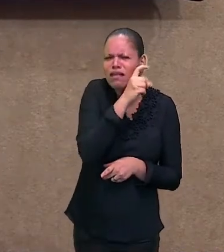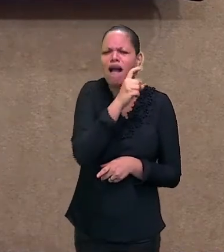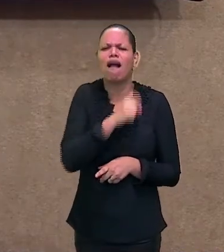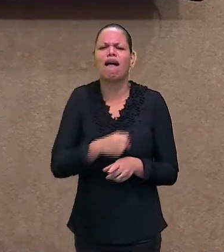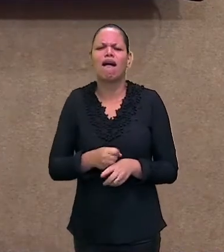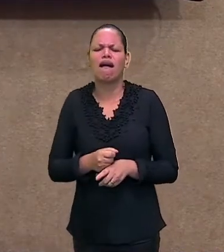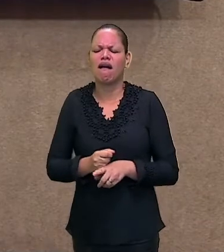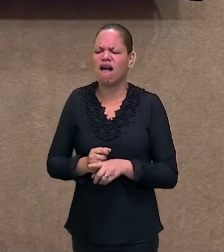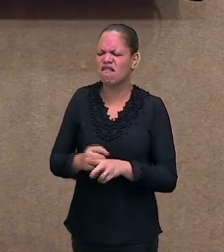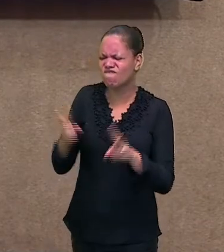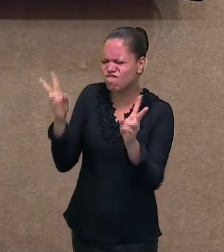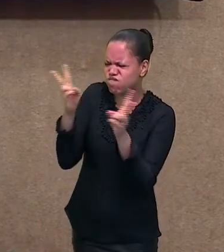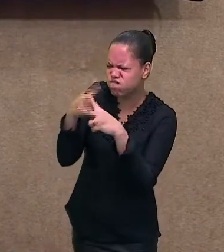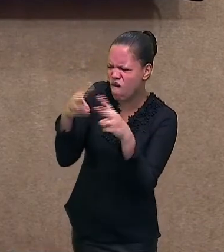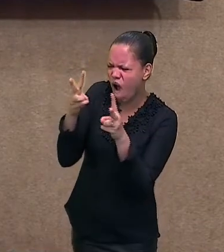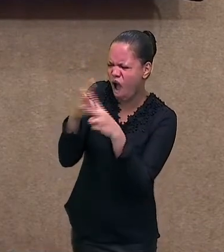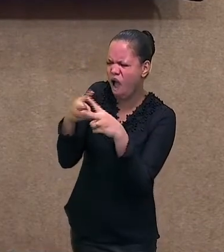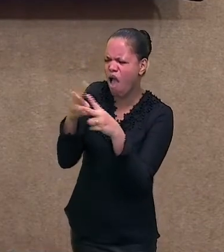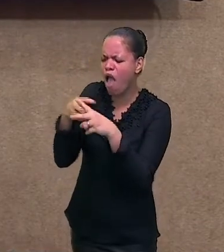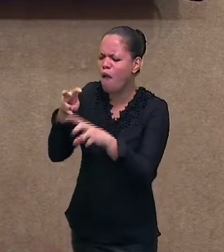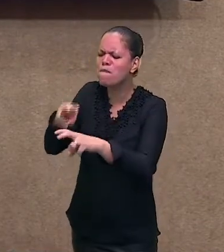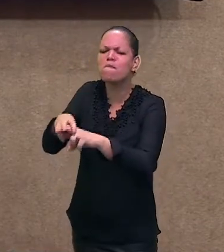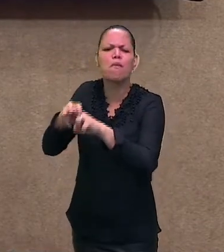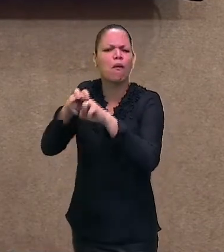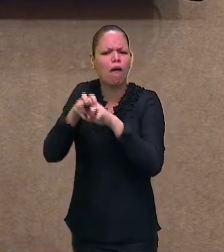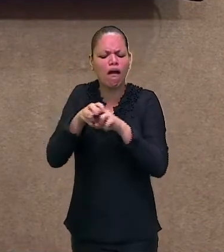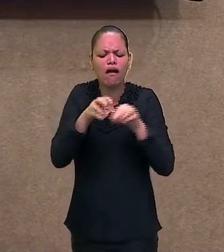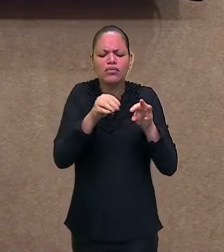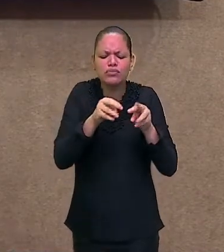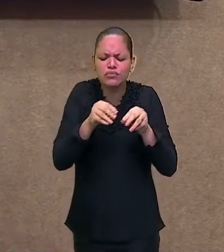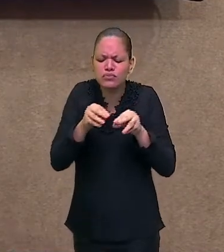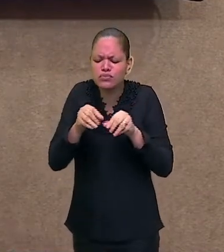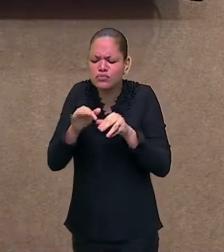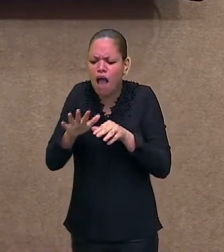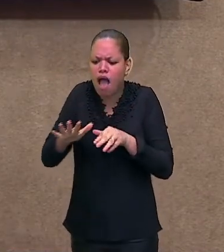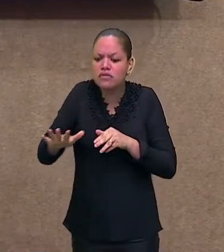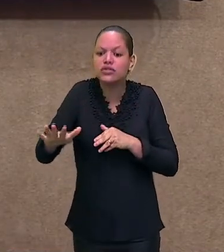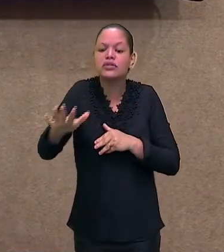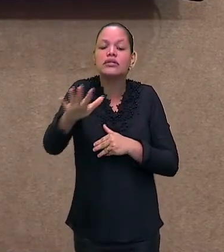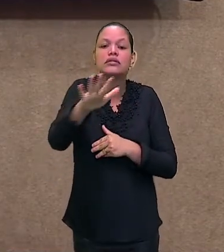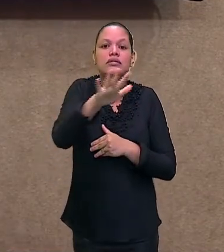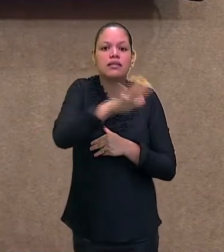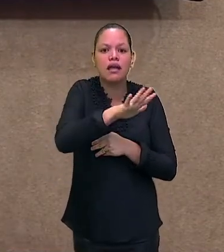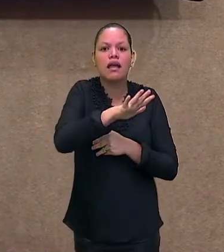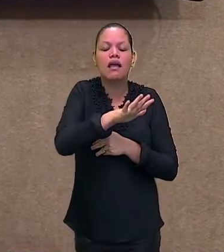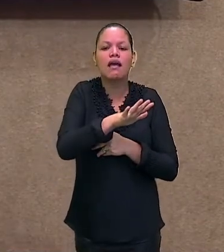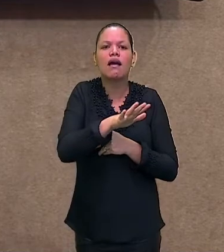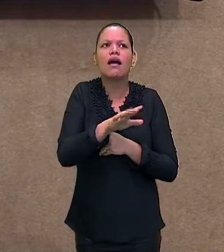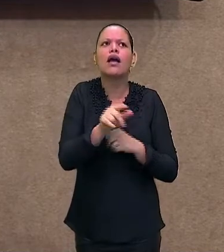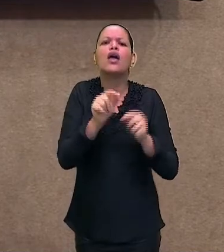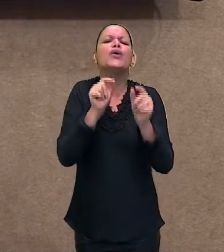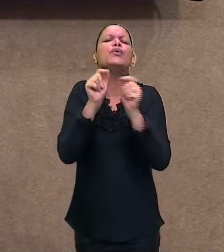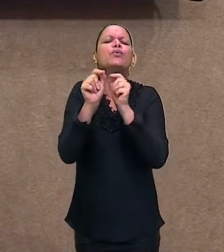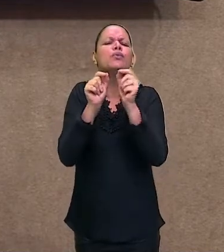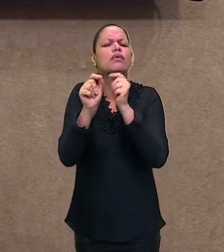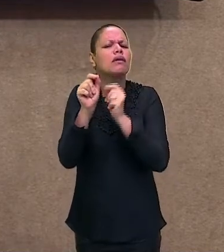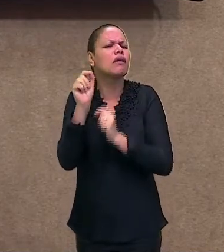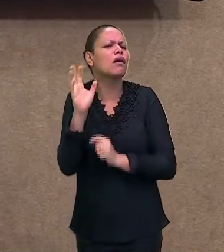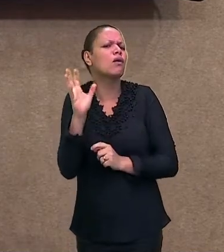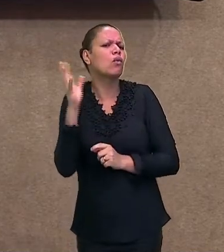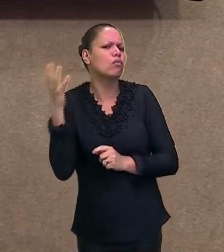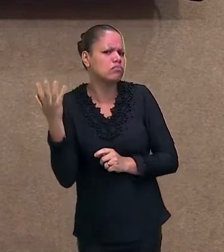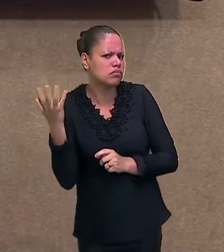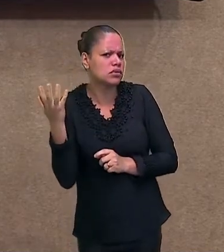terras. Então, hoje, o que que sobrou da etnia dos botocudos?